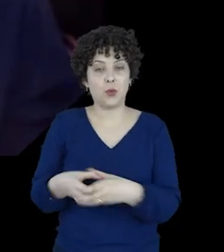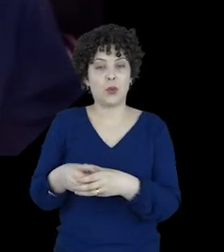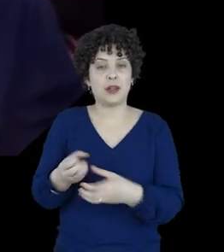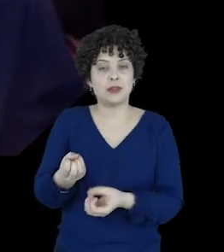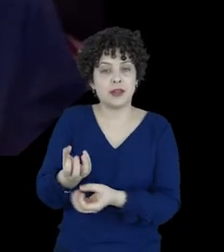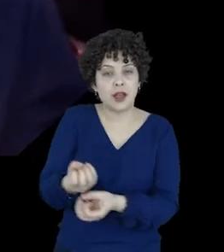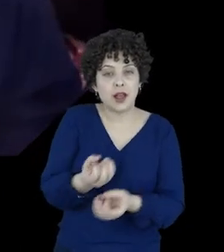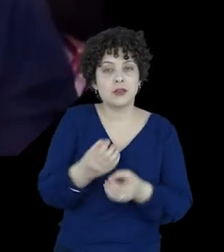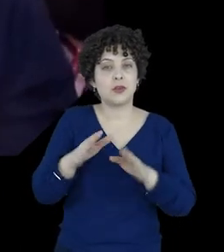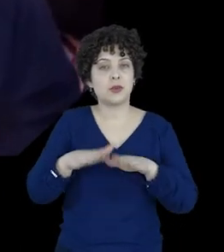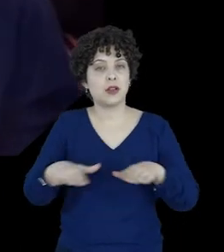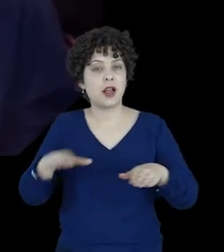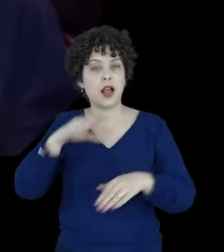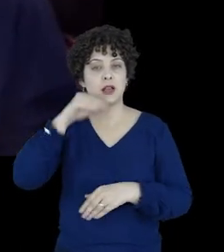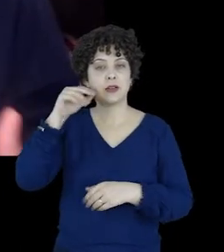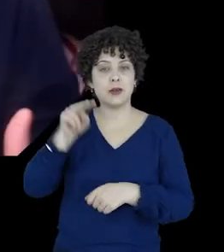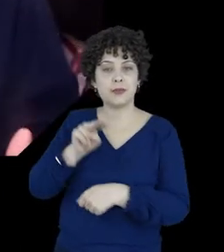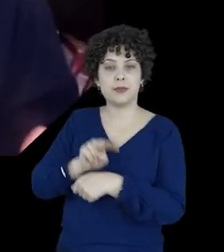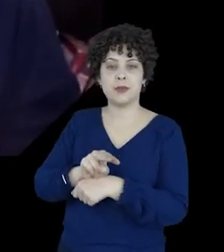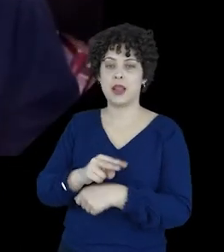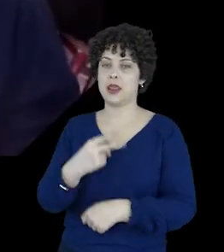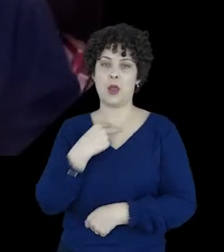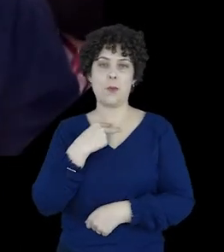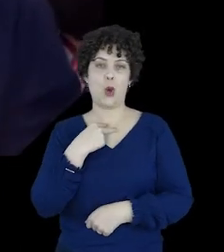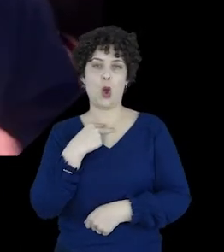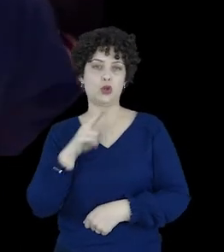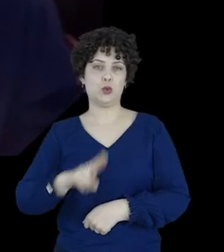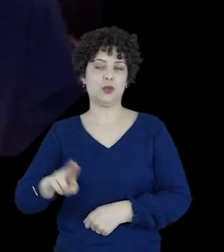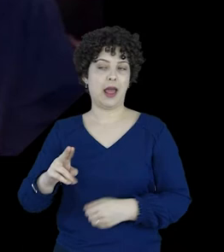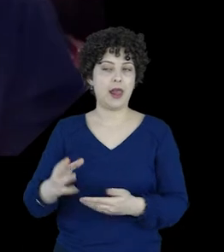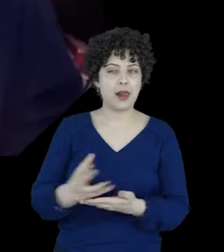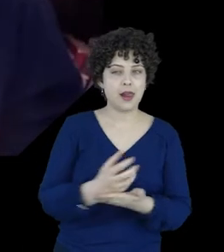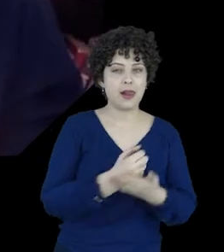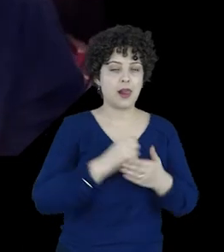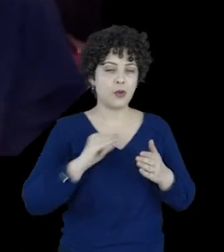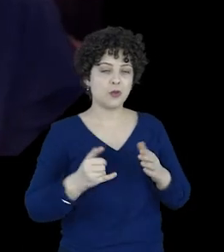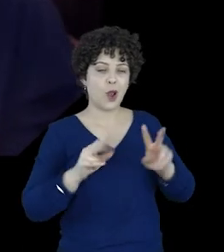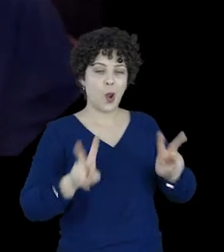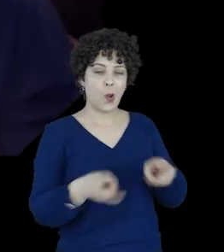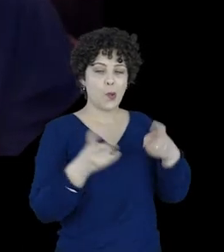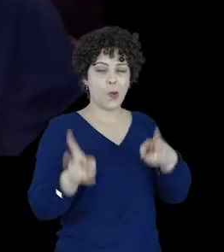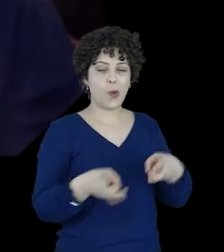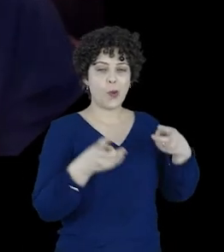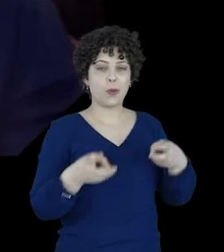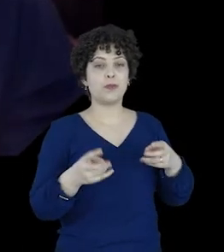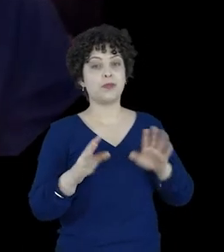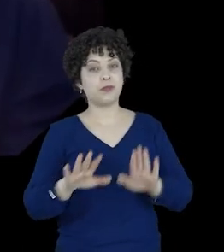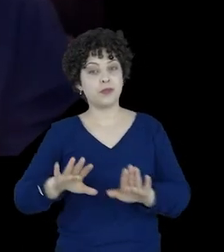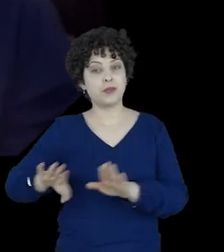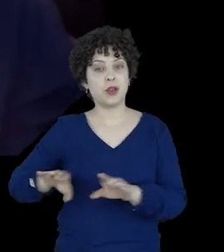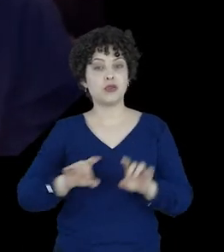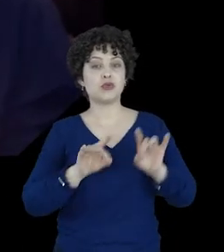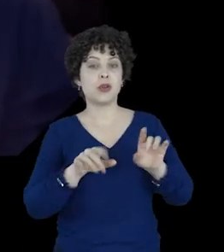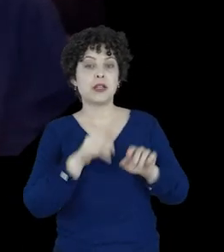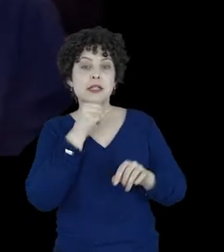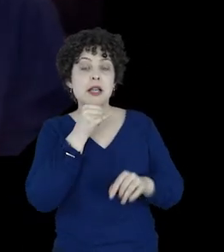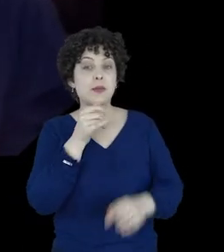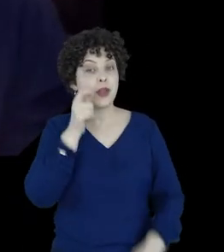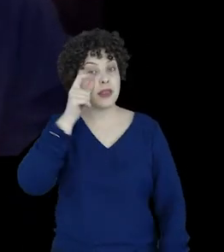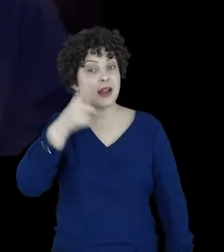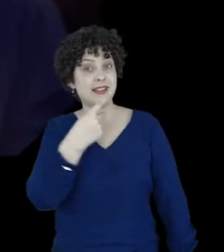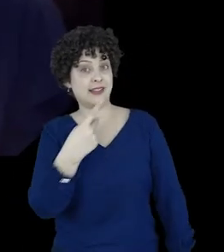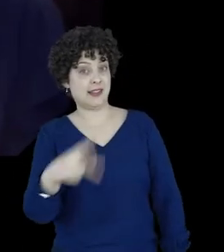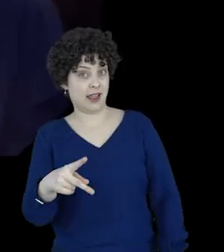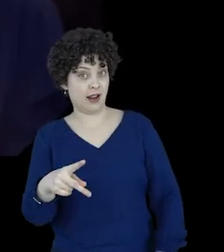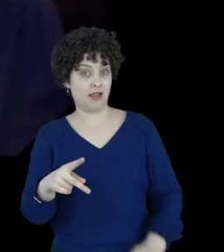crianças e adolescentes, não podem ser utilizados, exceto em atividades relacionadas ao seu interesse